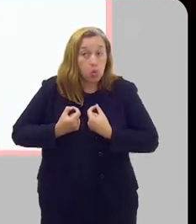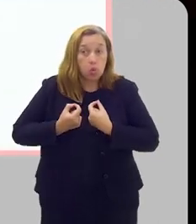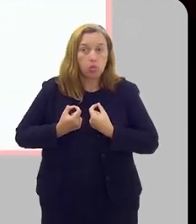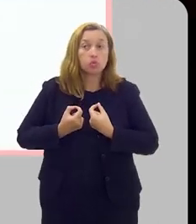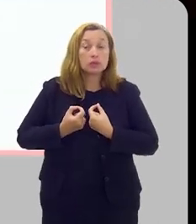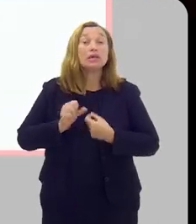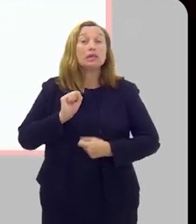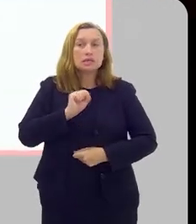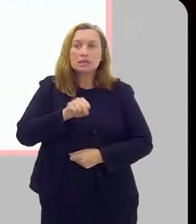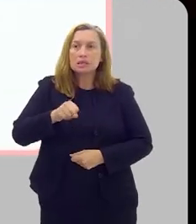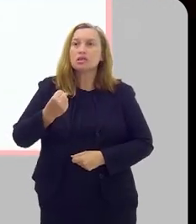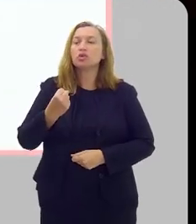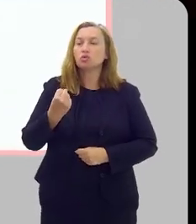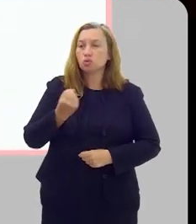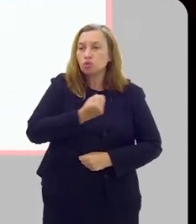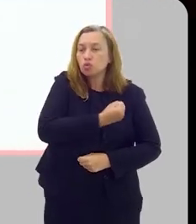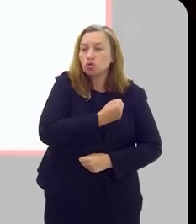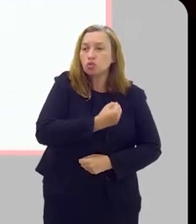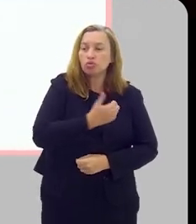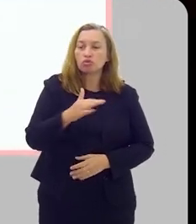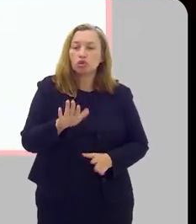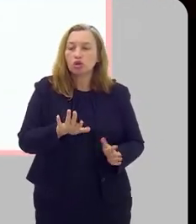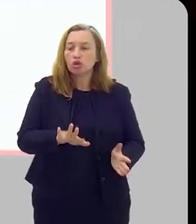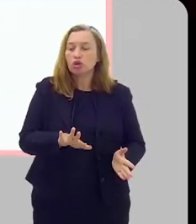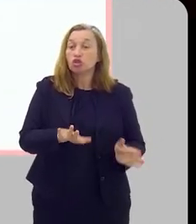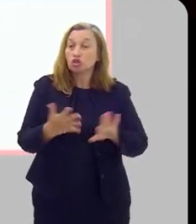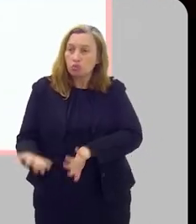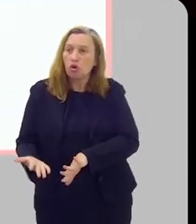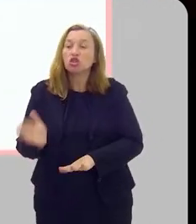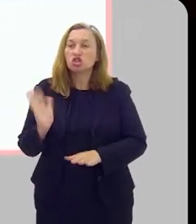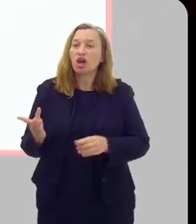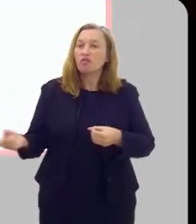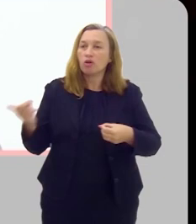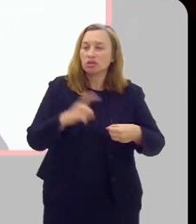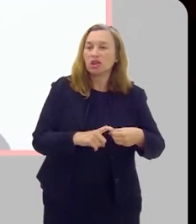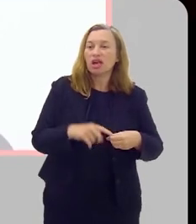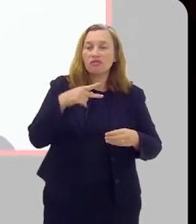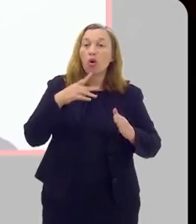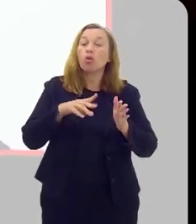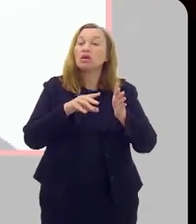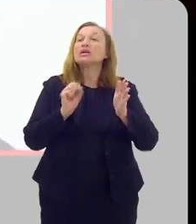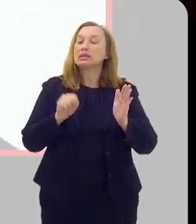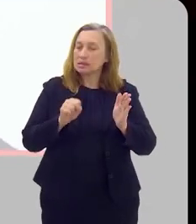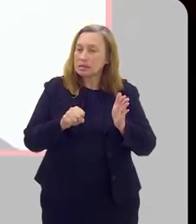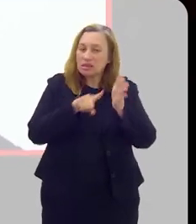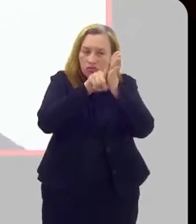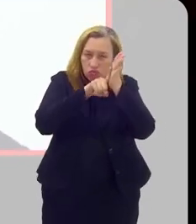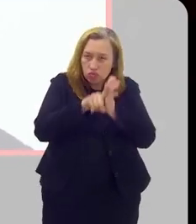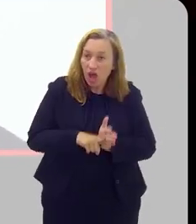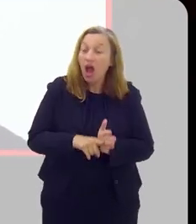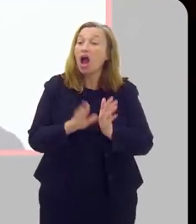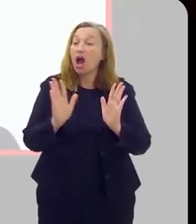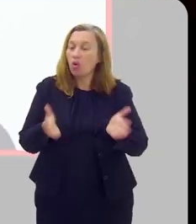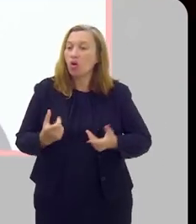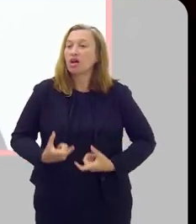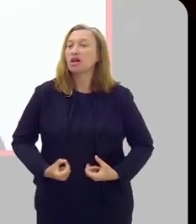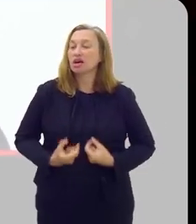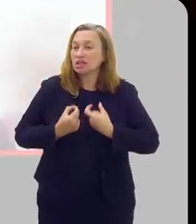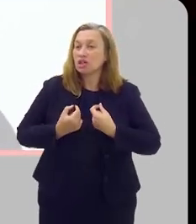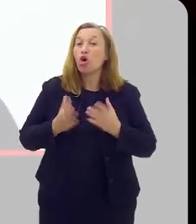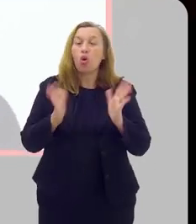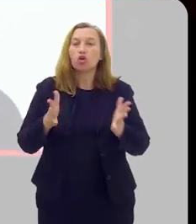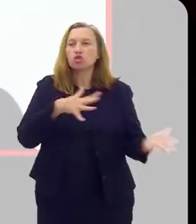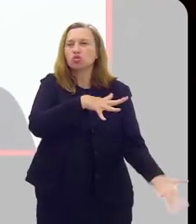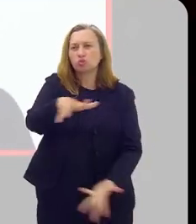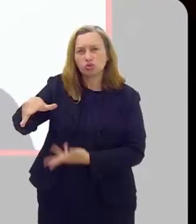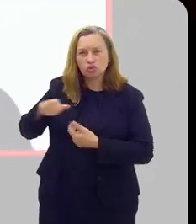rastreio. E aumentou, sim, o número de mortes. Então, eles já voltaram atrás e já falaram, não, é para rastrear, sim. Então, hoje, no